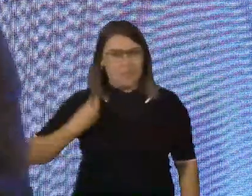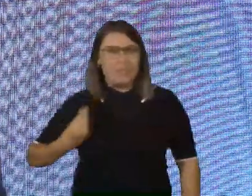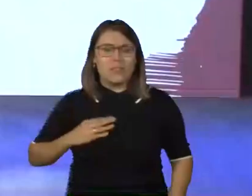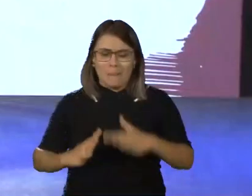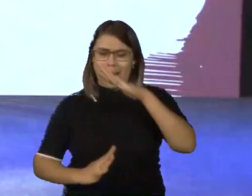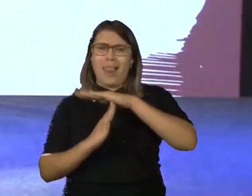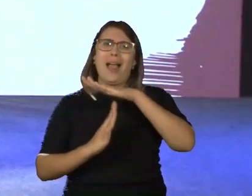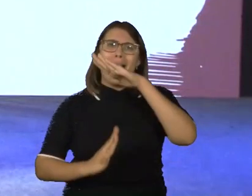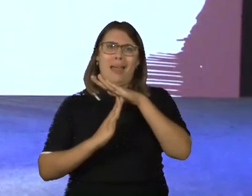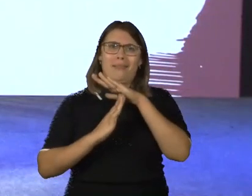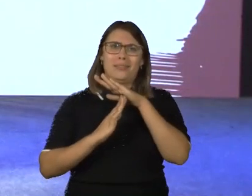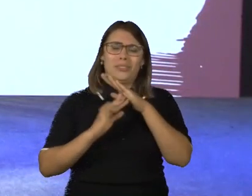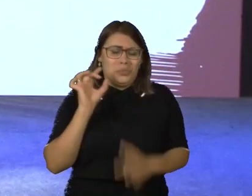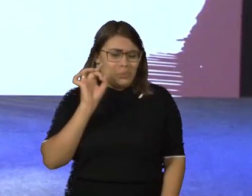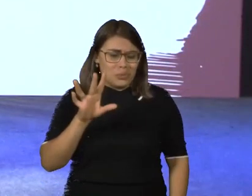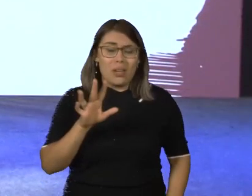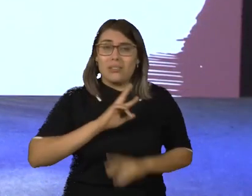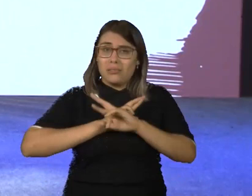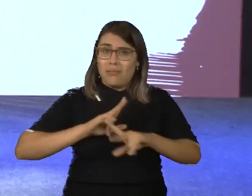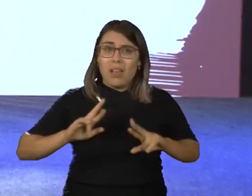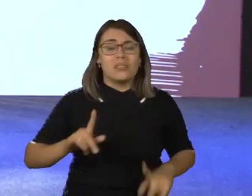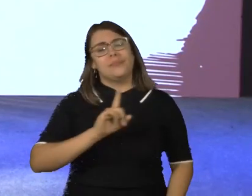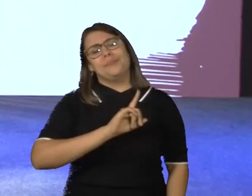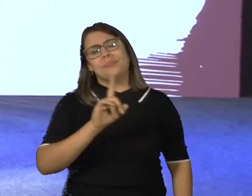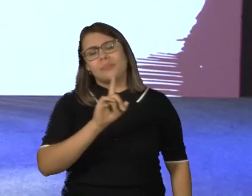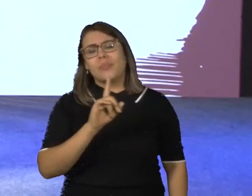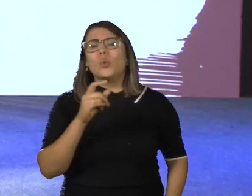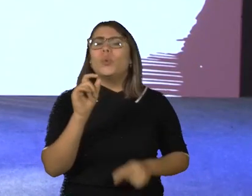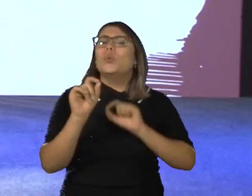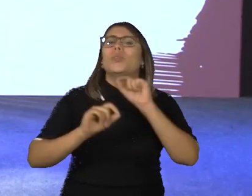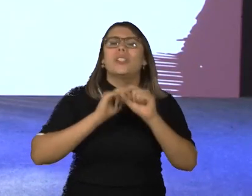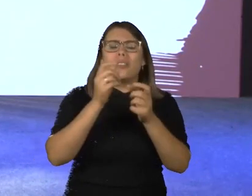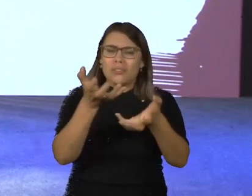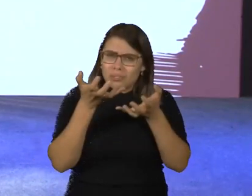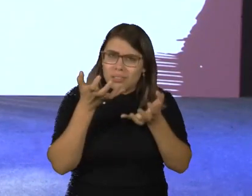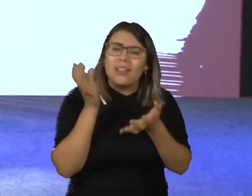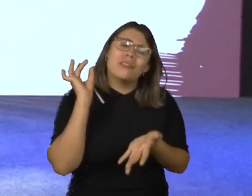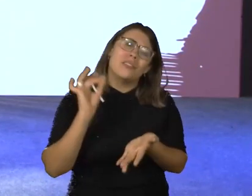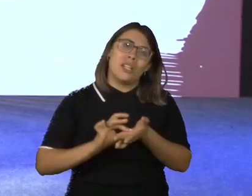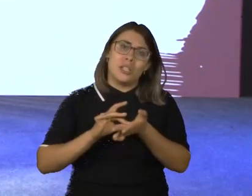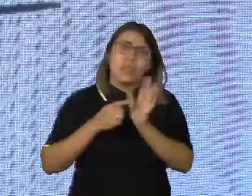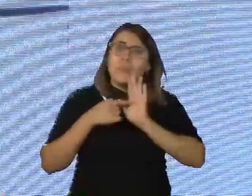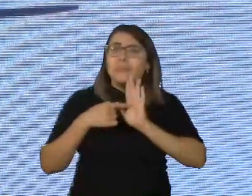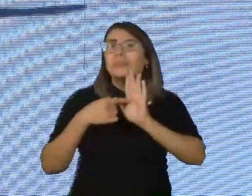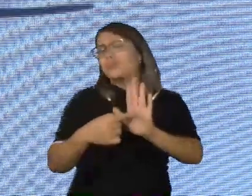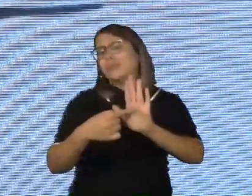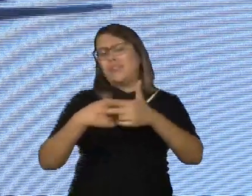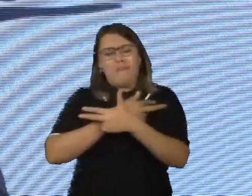limitada e não numa mente diversa, que é o que a gente busca nesse congresso. É mostrar que existem muitas possibilidades,